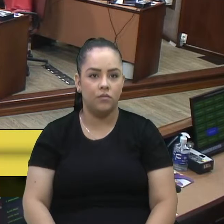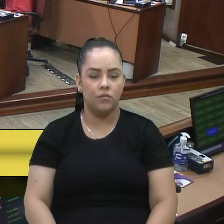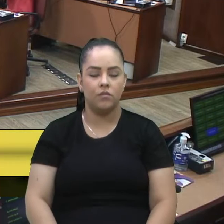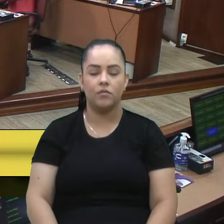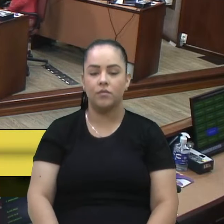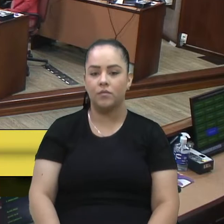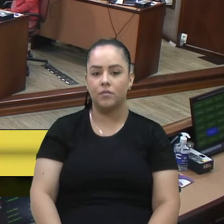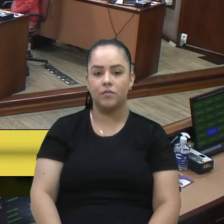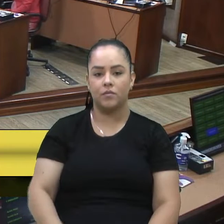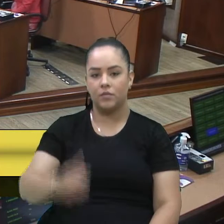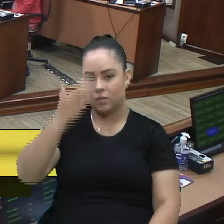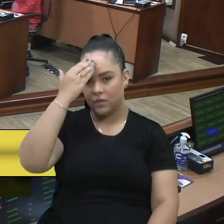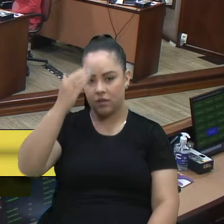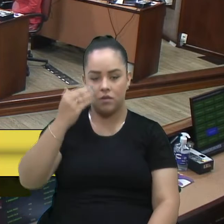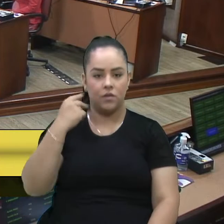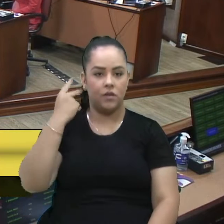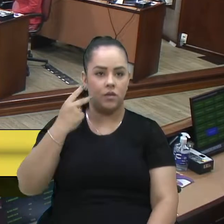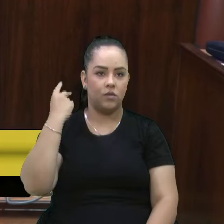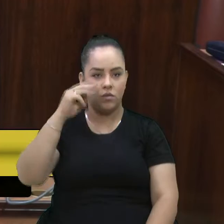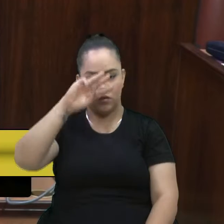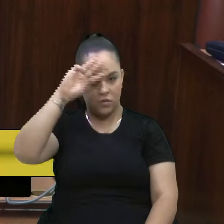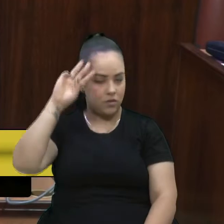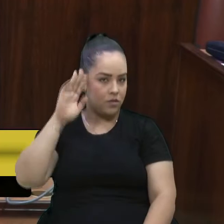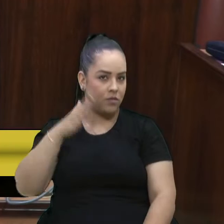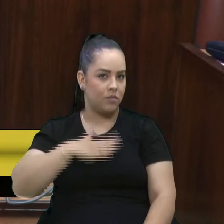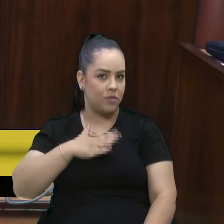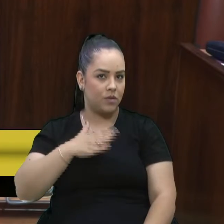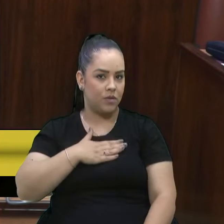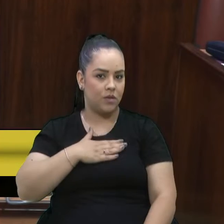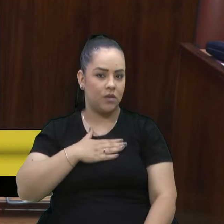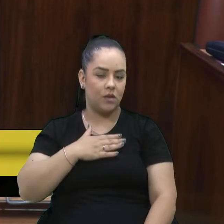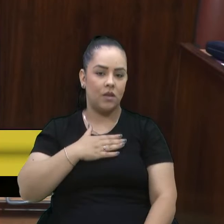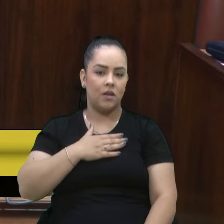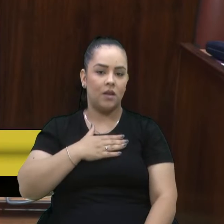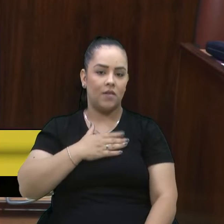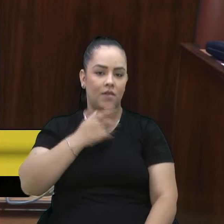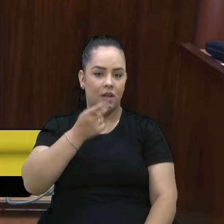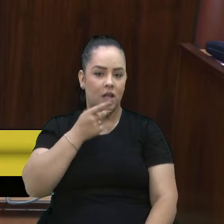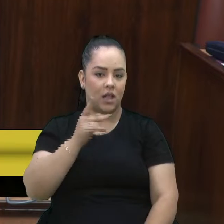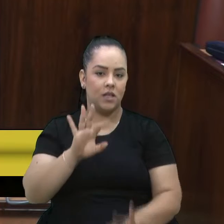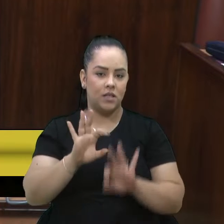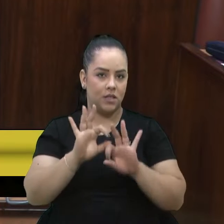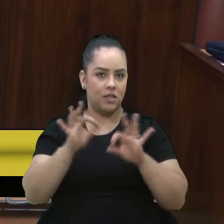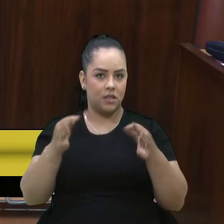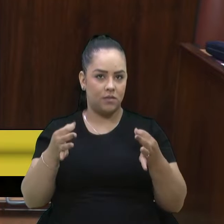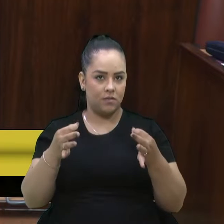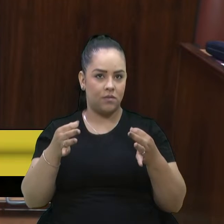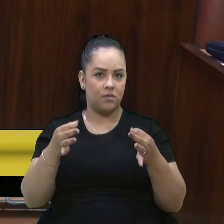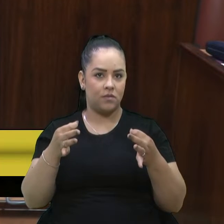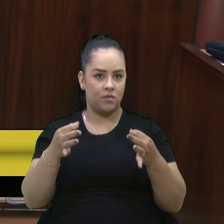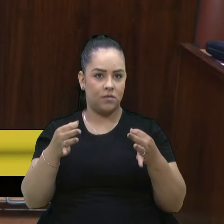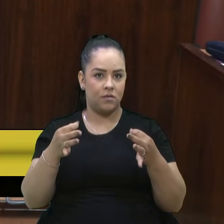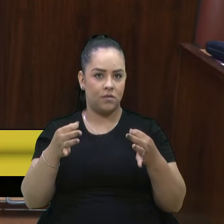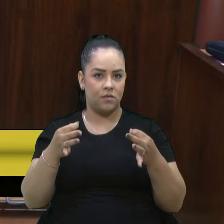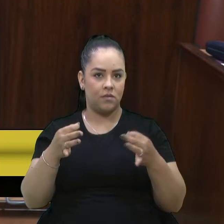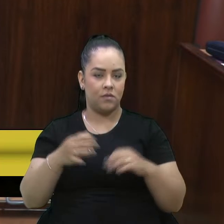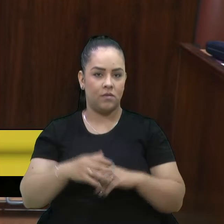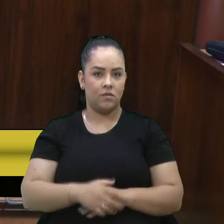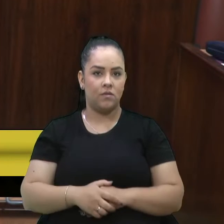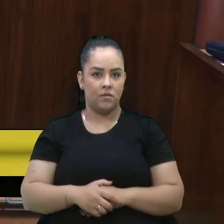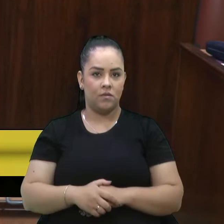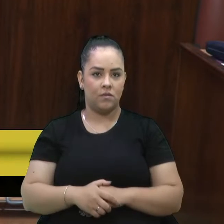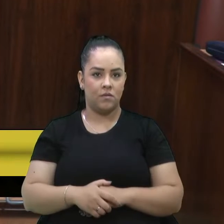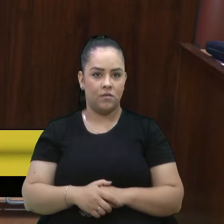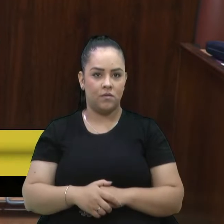Obrigado, vereador Juliano. A minha colocação é bem simples. O senhor vai pedir... Declaração de medo. Só